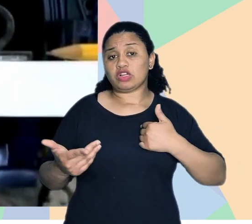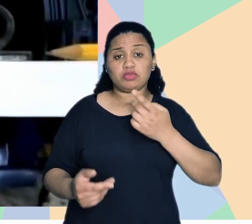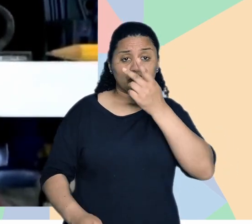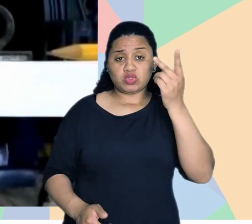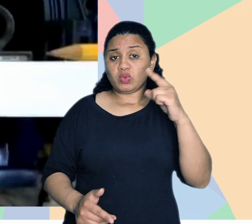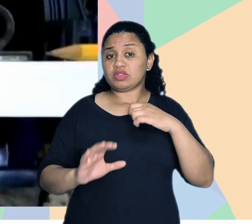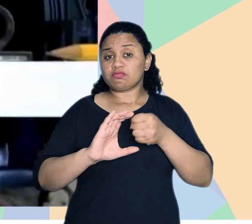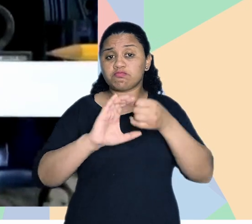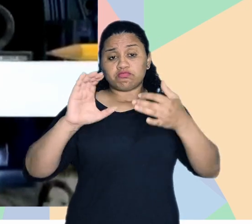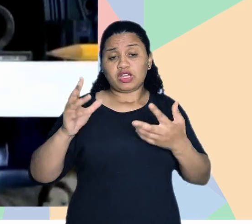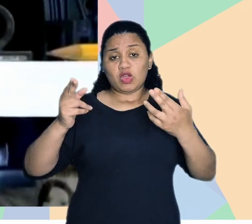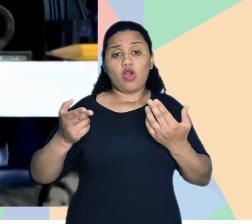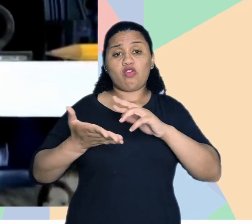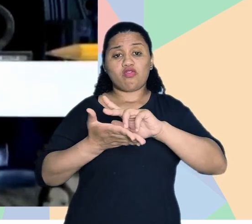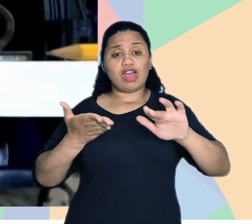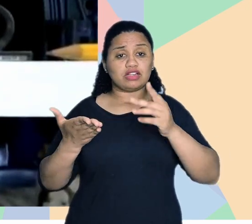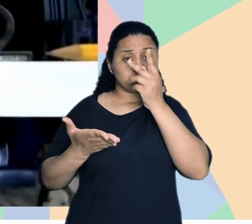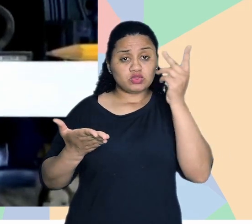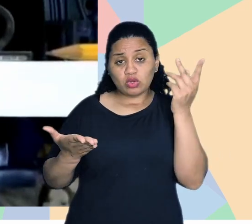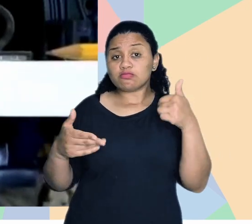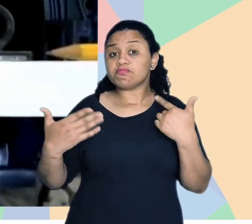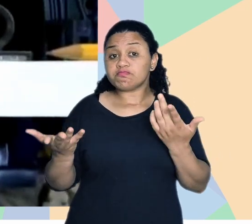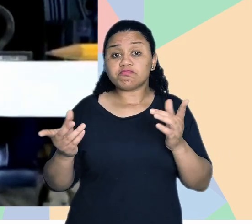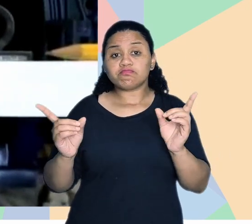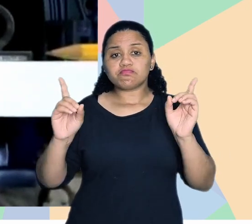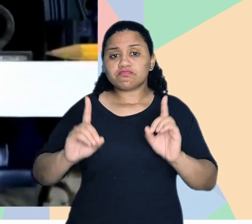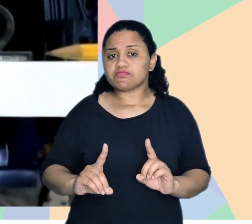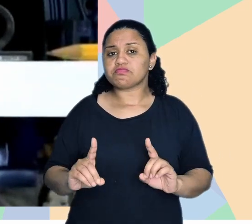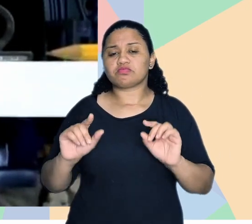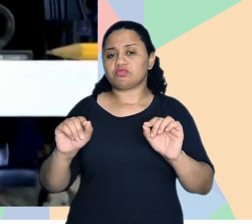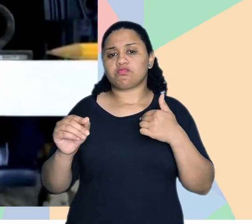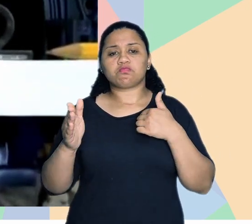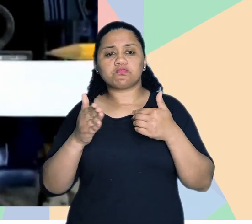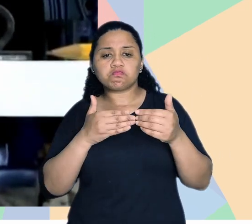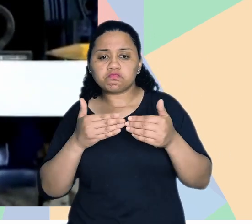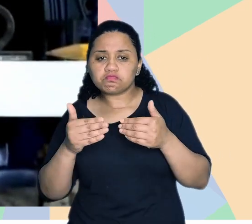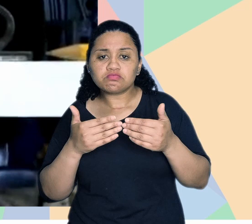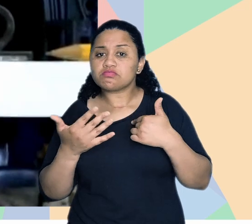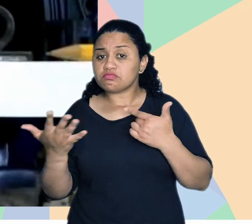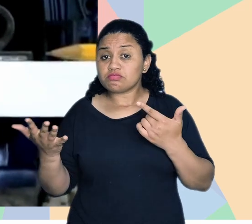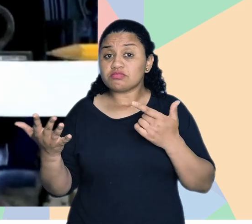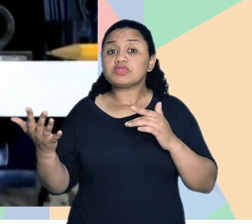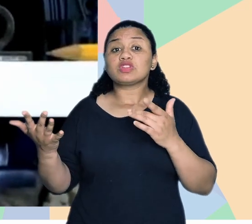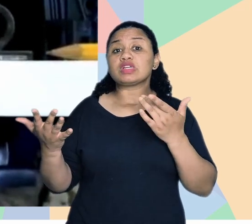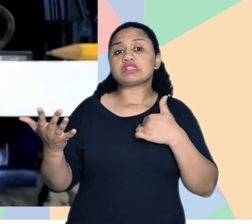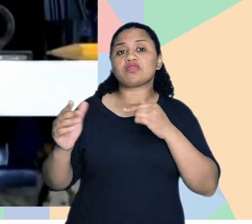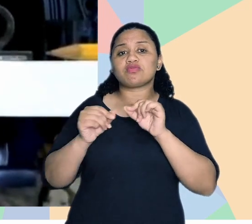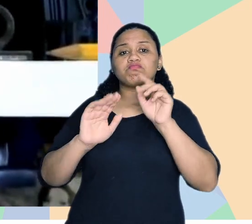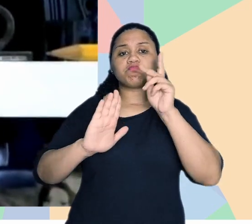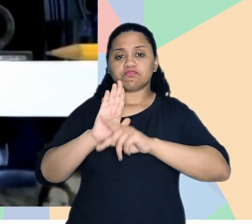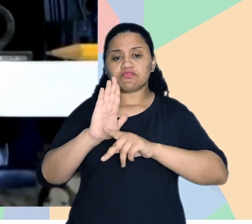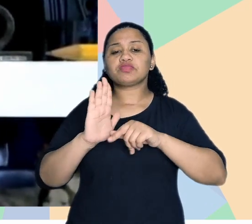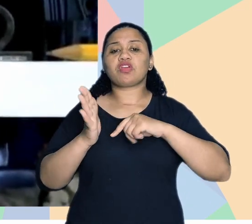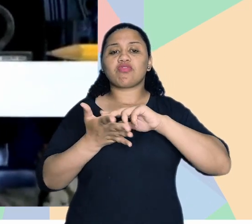simplesmente, né? Ela tem uma característica, assim como várias outras. Então, a deficiência, ela é indiferente, tu entende?